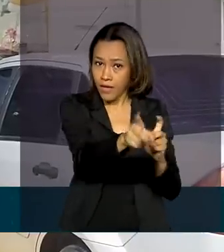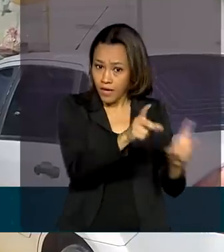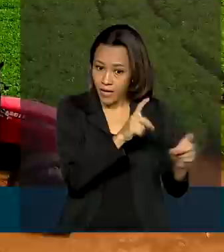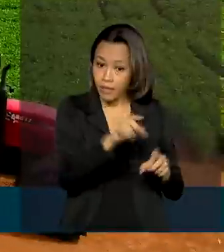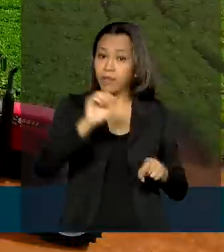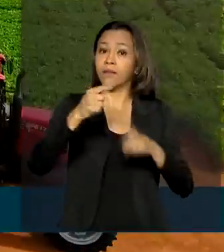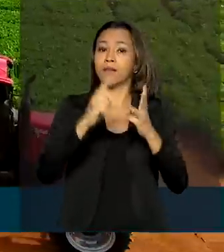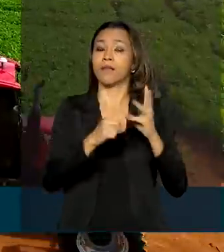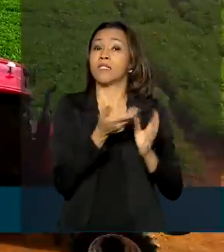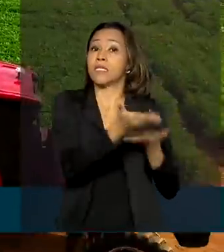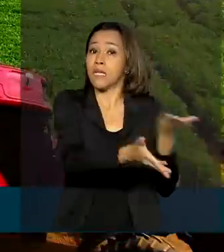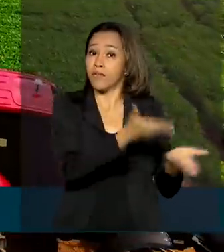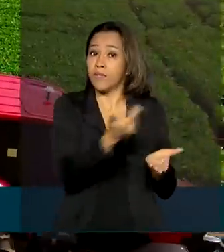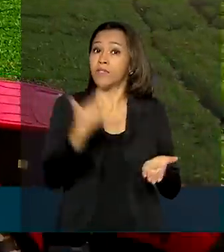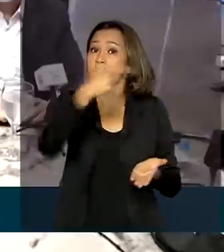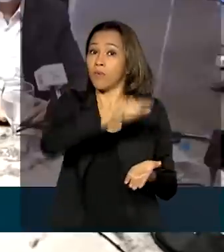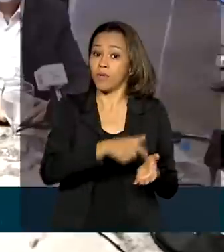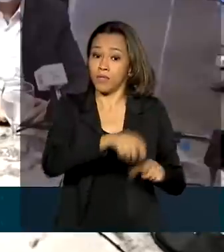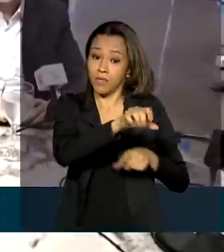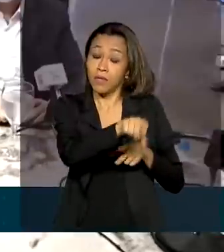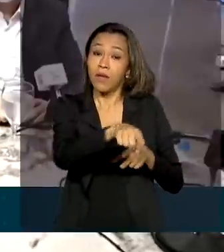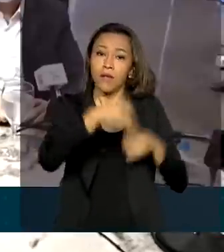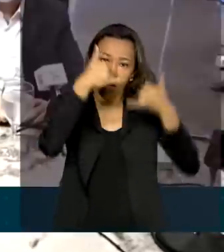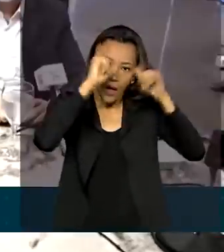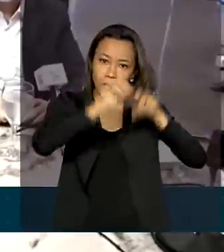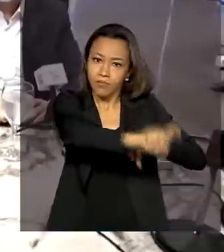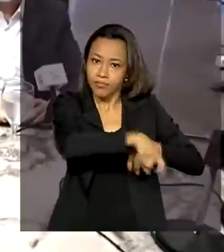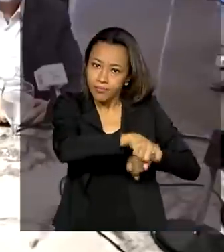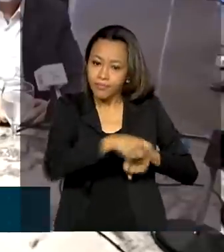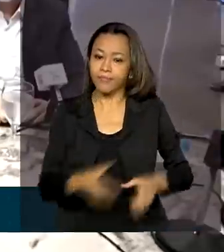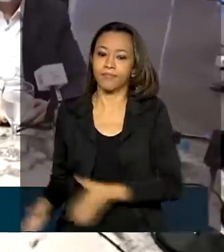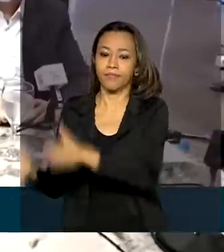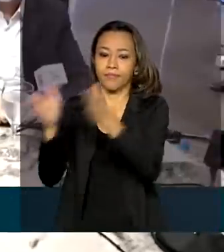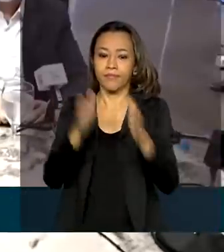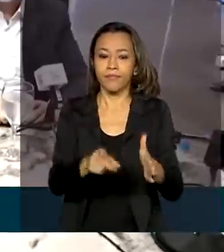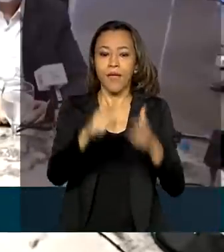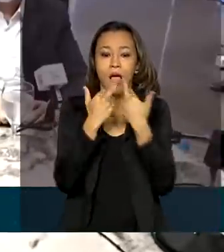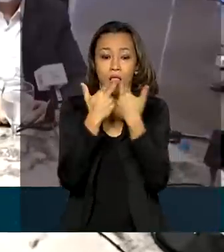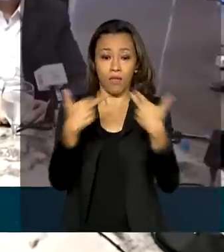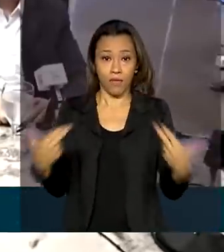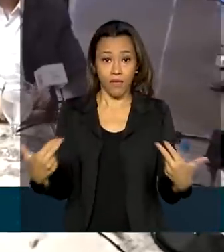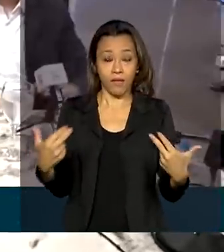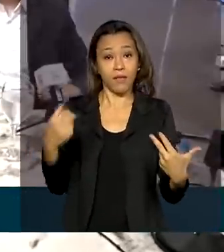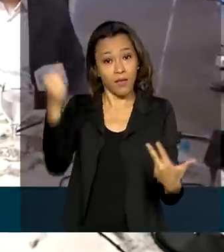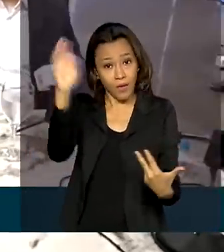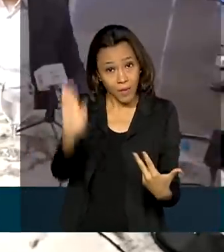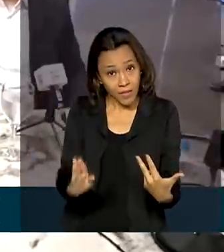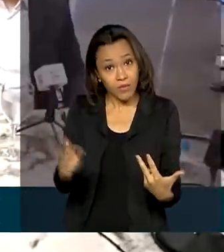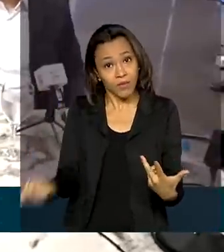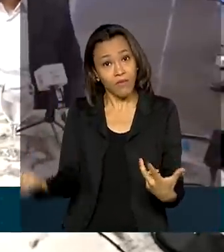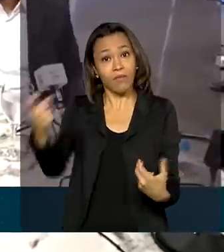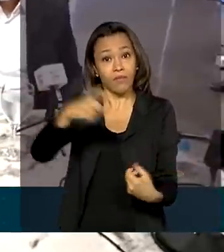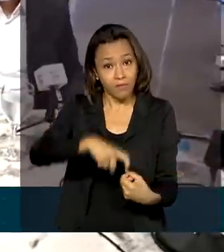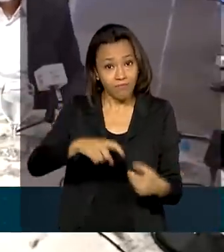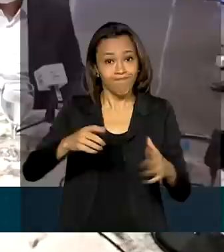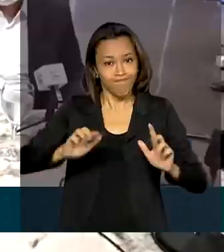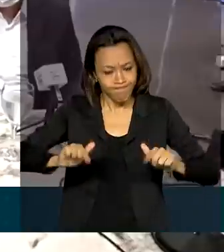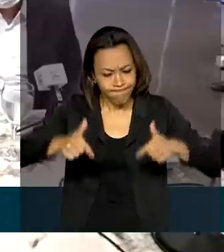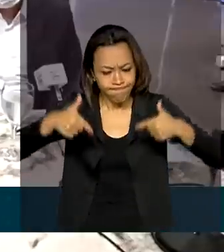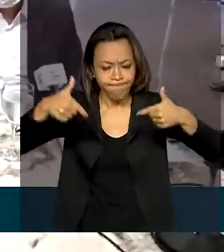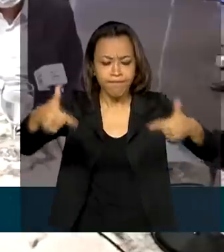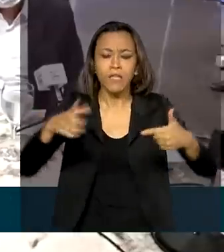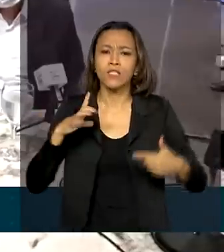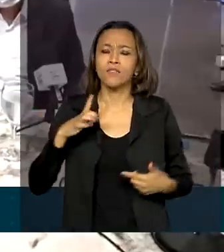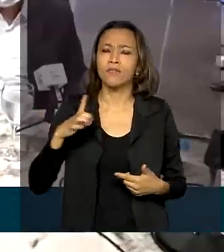serviços e a agropecuária. A grande novidade é que o Brasil realmente está voltando em ver. Nós tivemos um